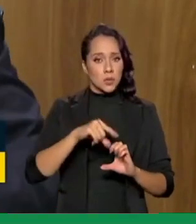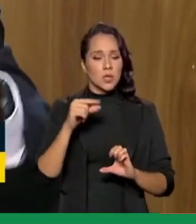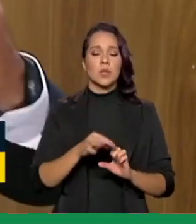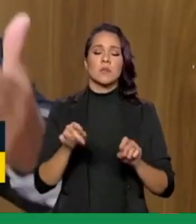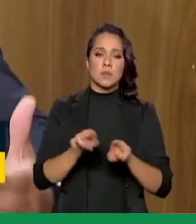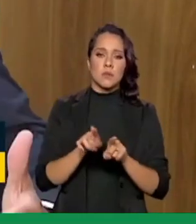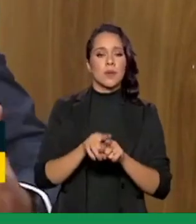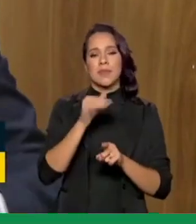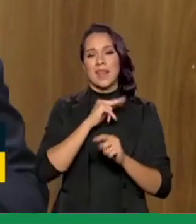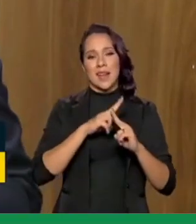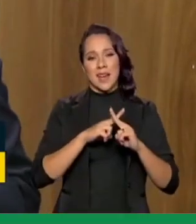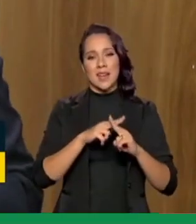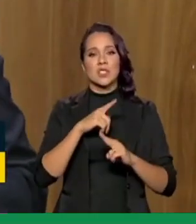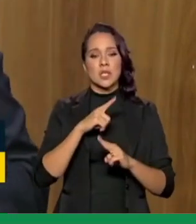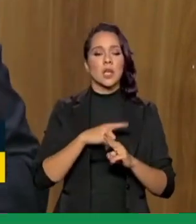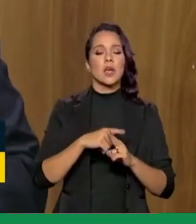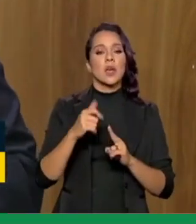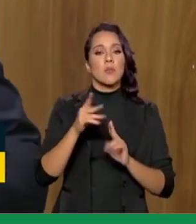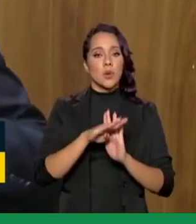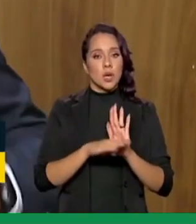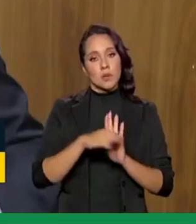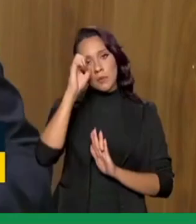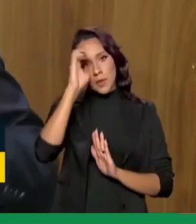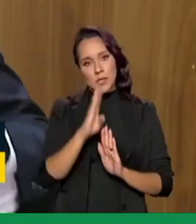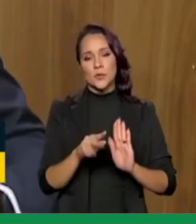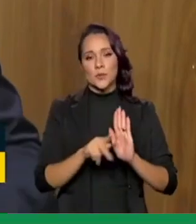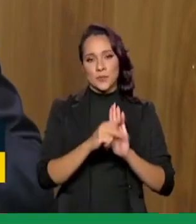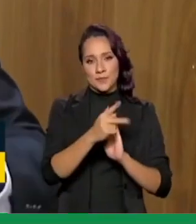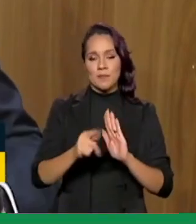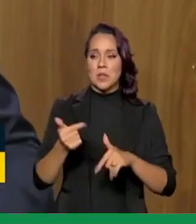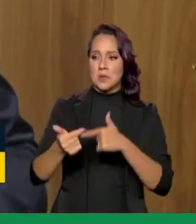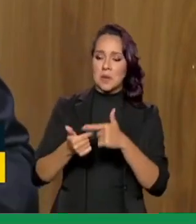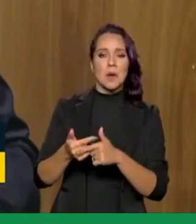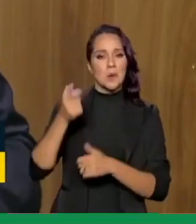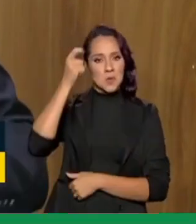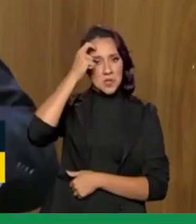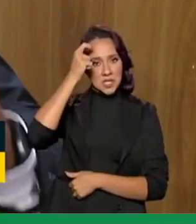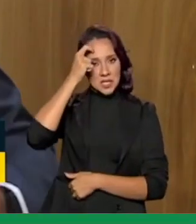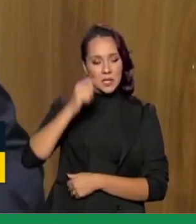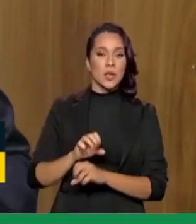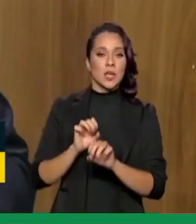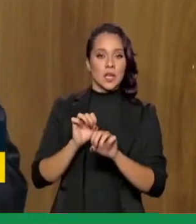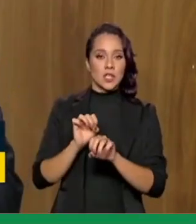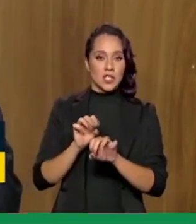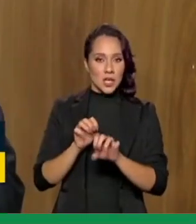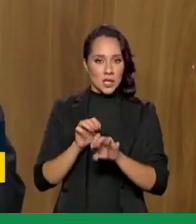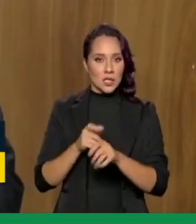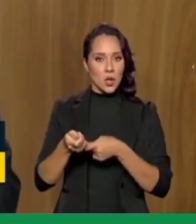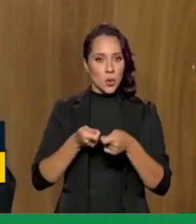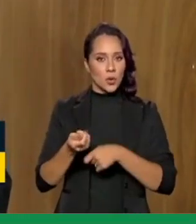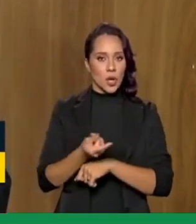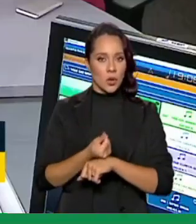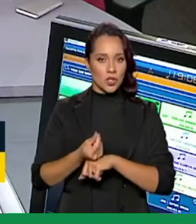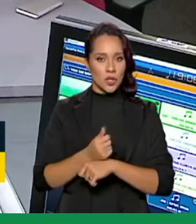que também, como a Caixa tem hoje o Brasil para Elas, que faz esse trabalho muito bem de conscientização e de educação financeira para as famílias.